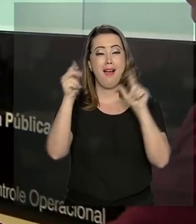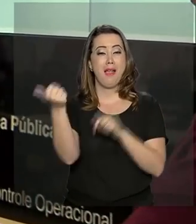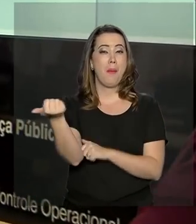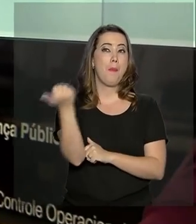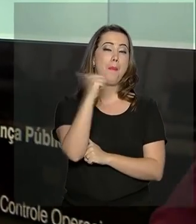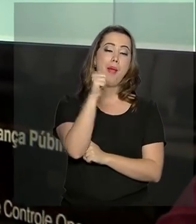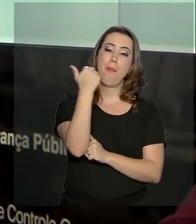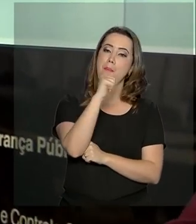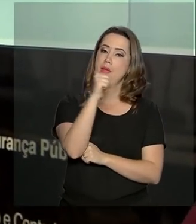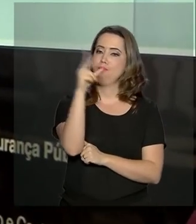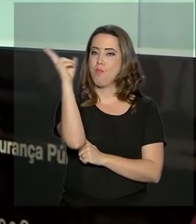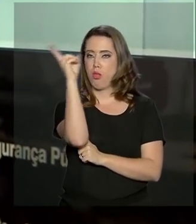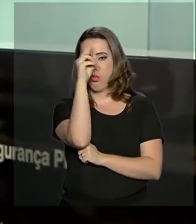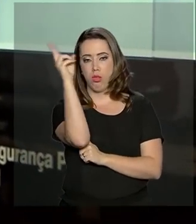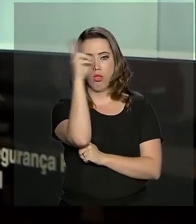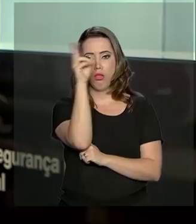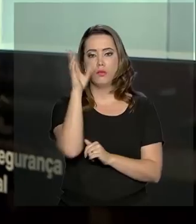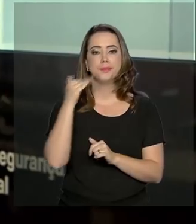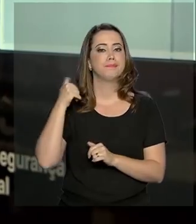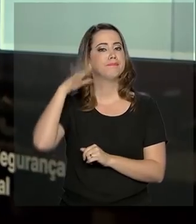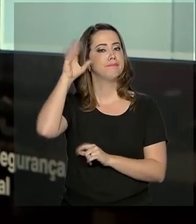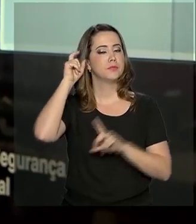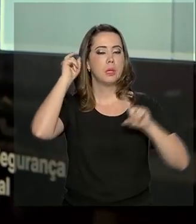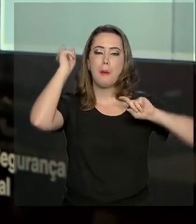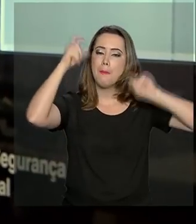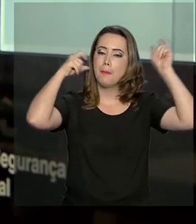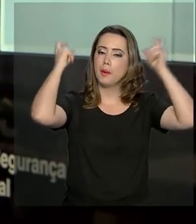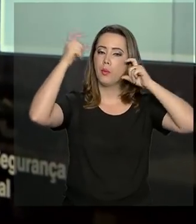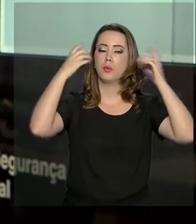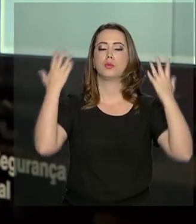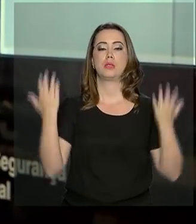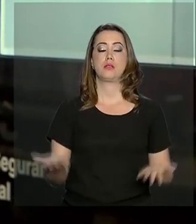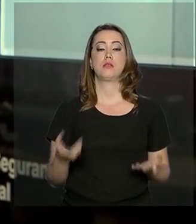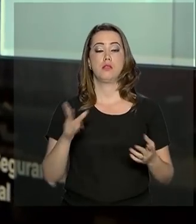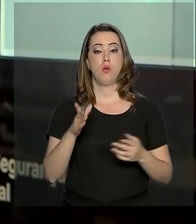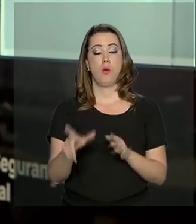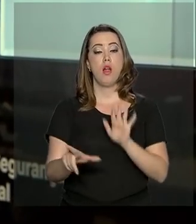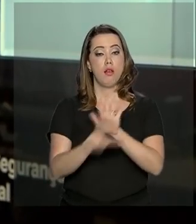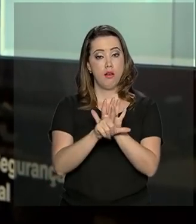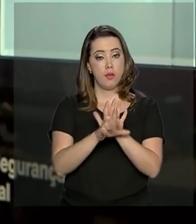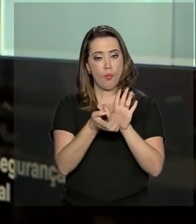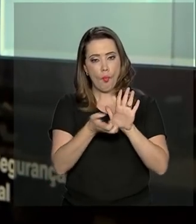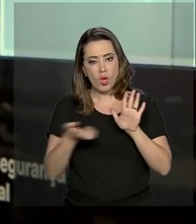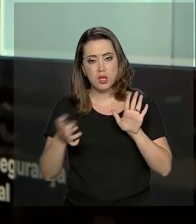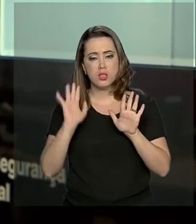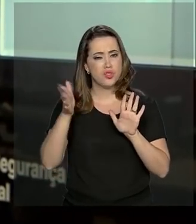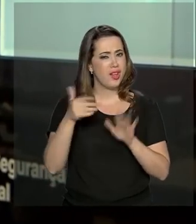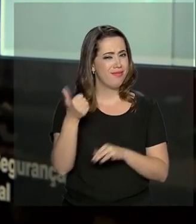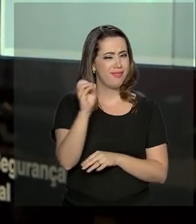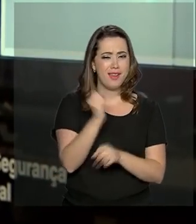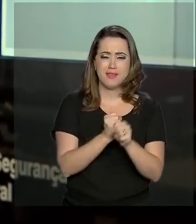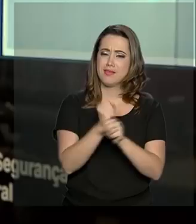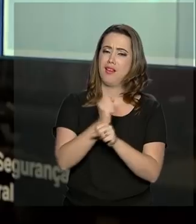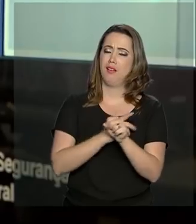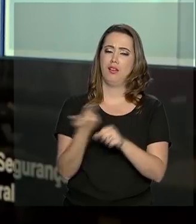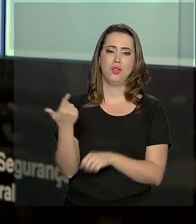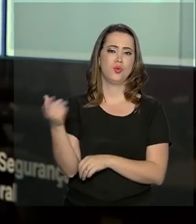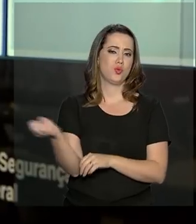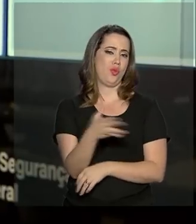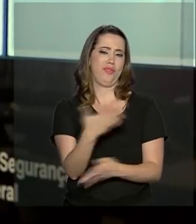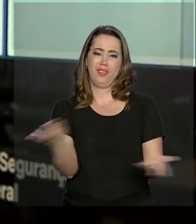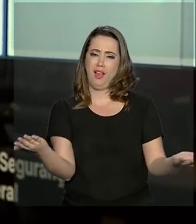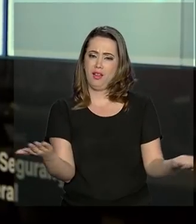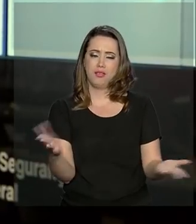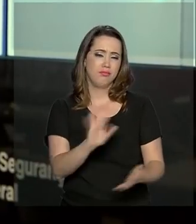ao volante, essa sim é a nossa maior preocupação. A lei seca já existe há 10 anos, já não é novidade para